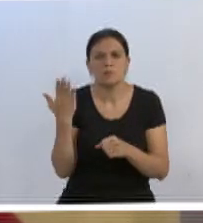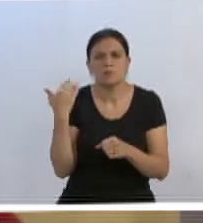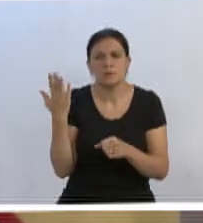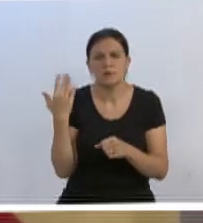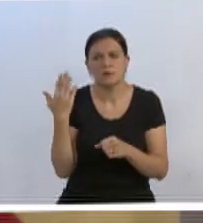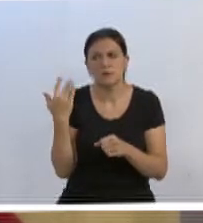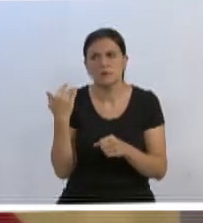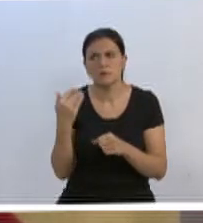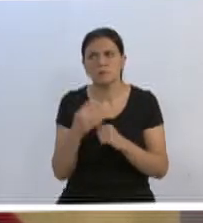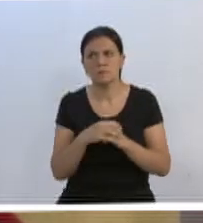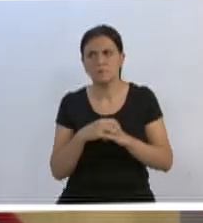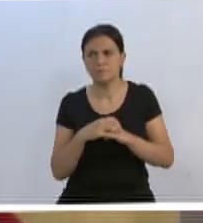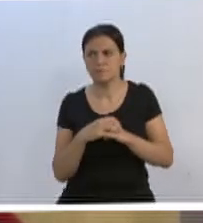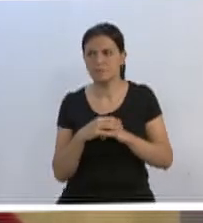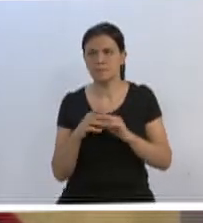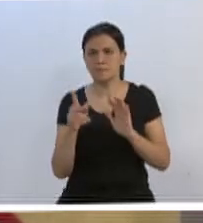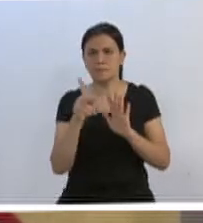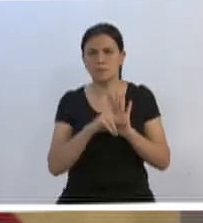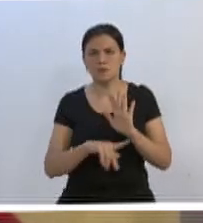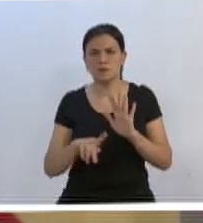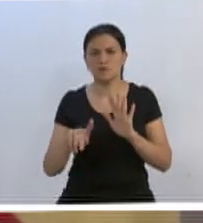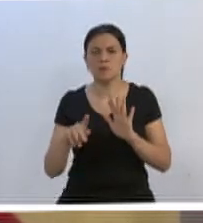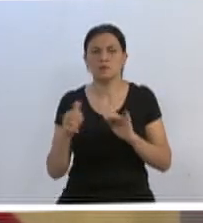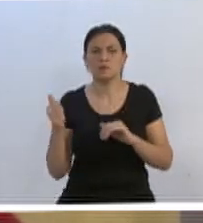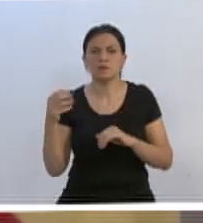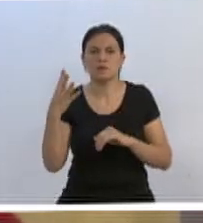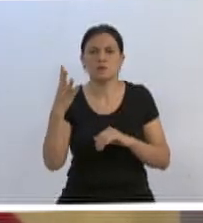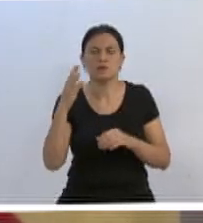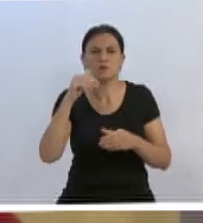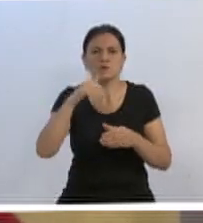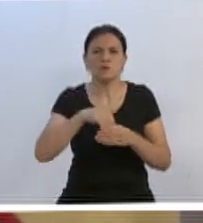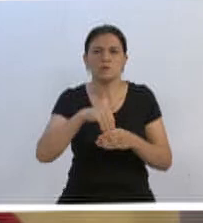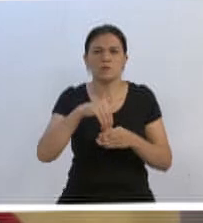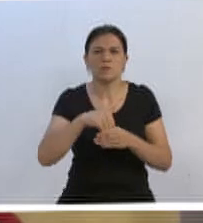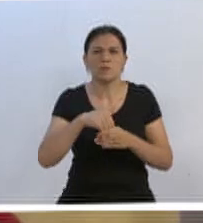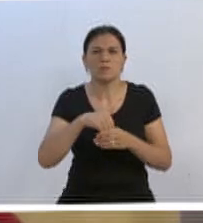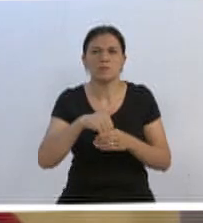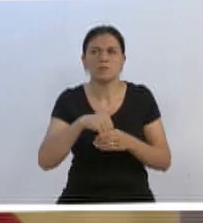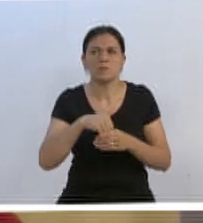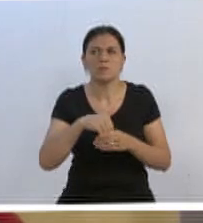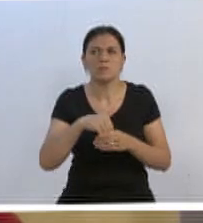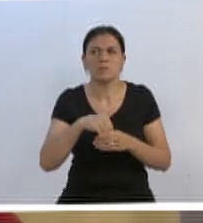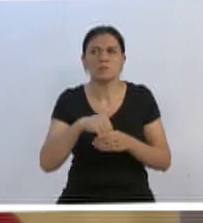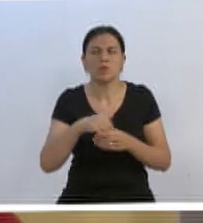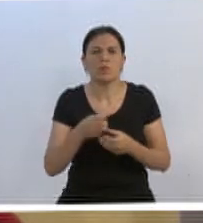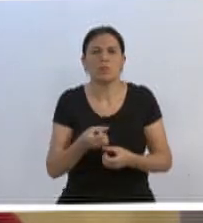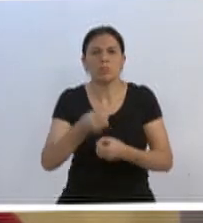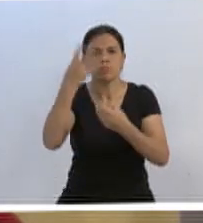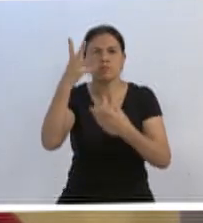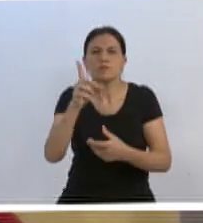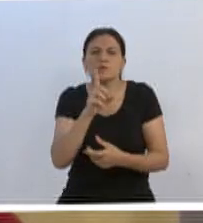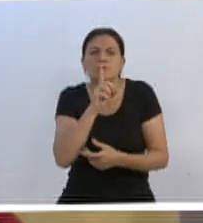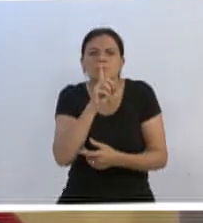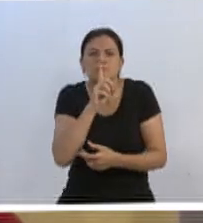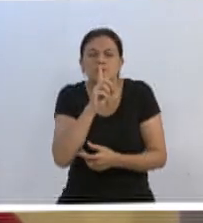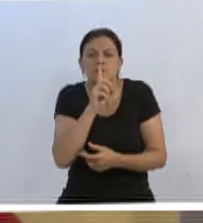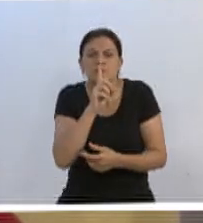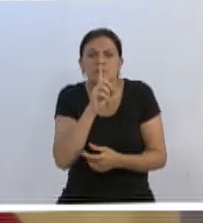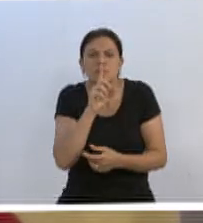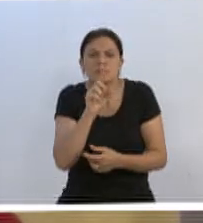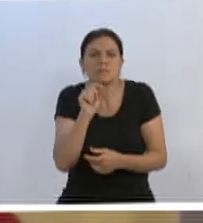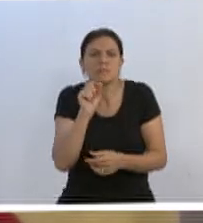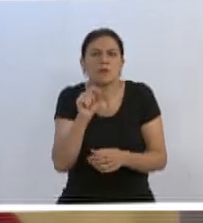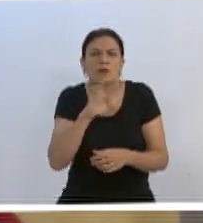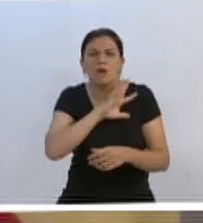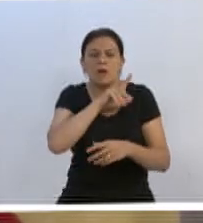Radlich que estava, um projeto que passou com 14 votos aqui dos vereadores em relação aos fogos silenciosos, que beneficiam as pessoas com inclusão,